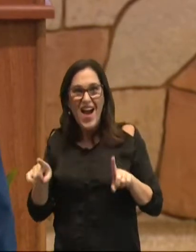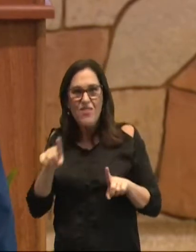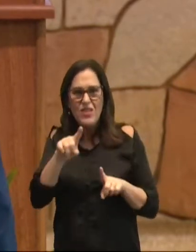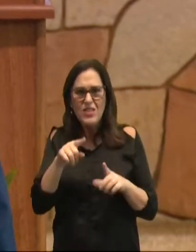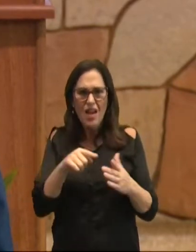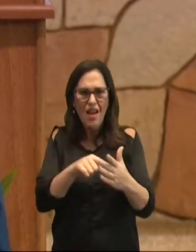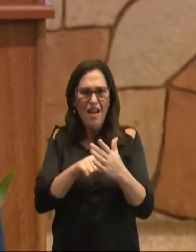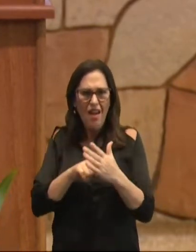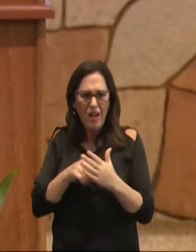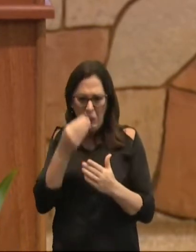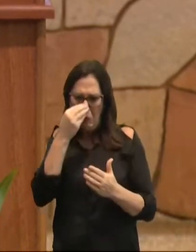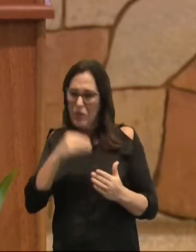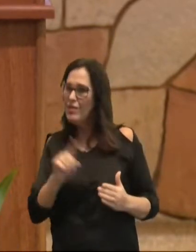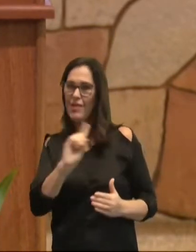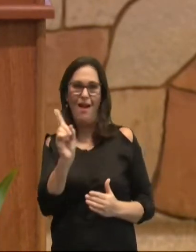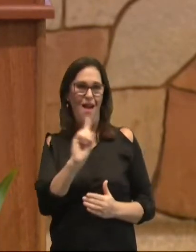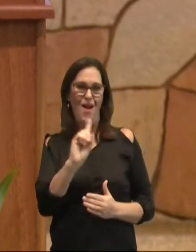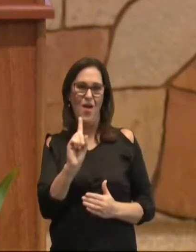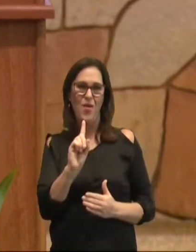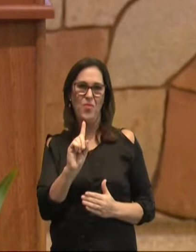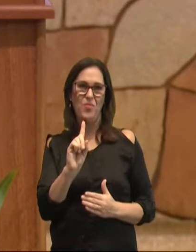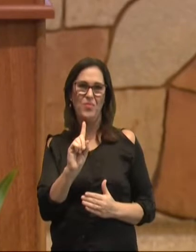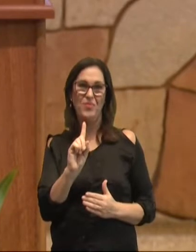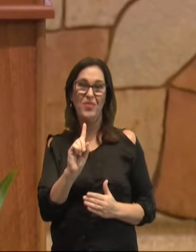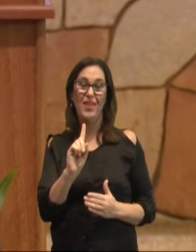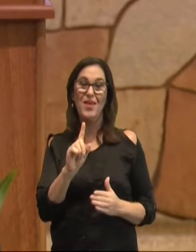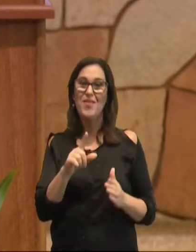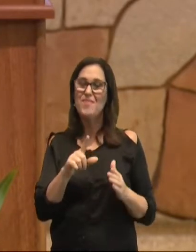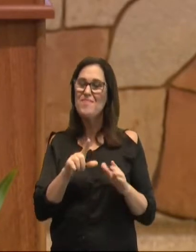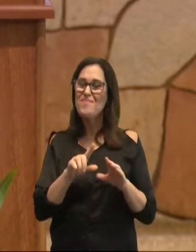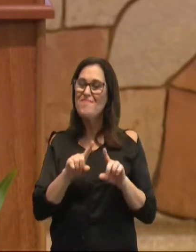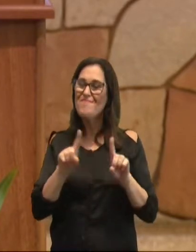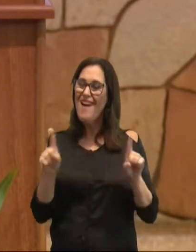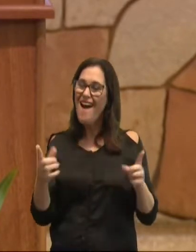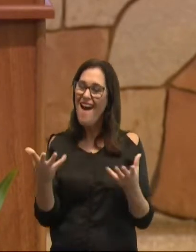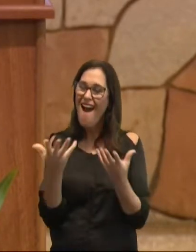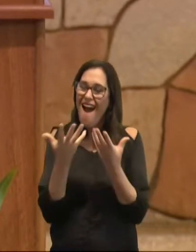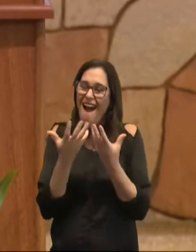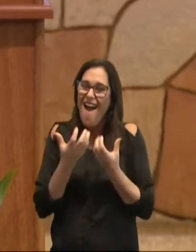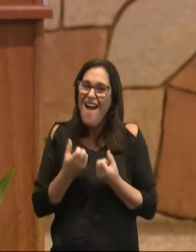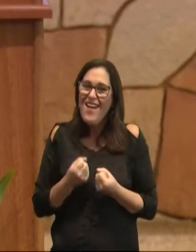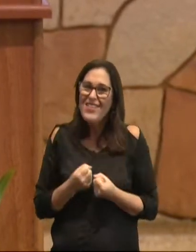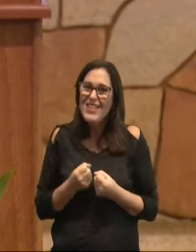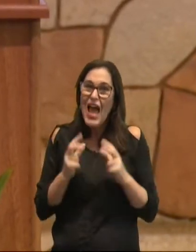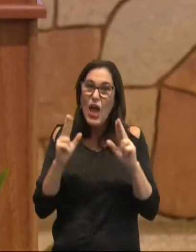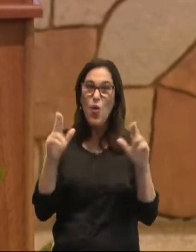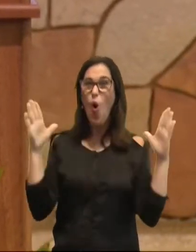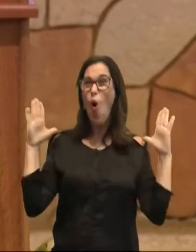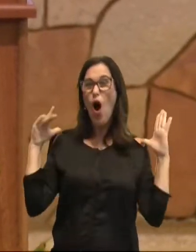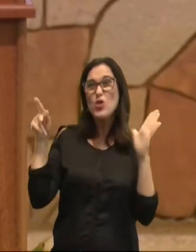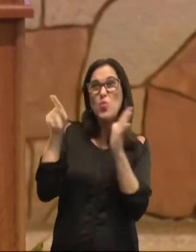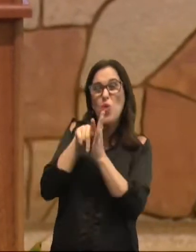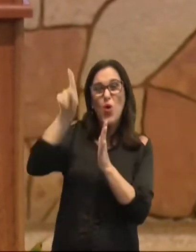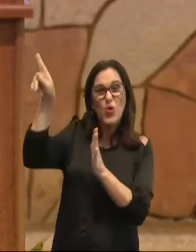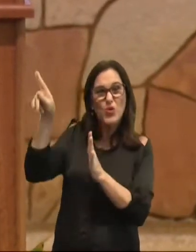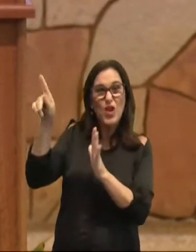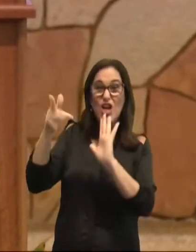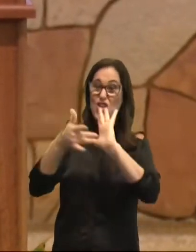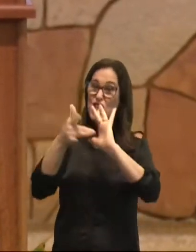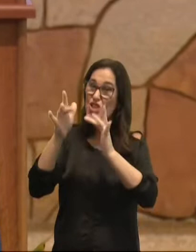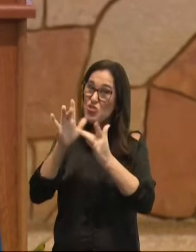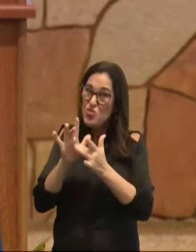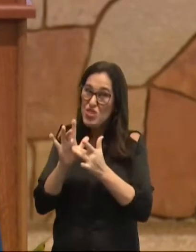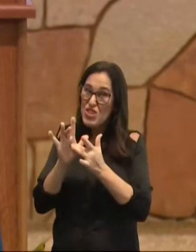revelastes desprezo nem desgosto. Antes me recebestes como anjo de Deus, como o próprio Cristo